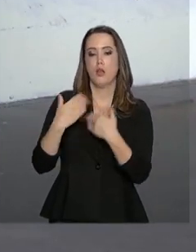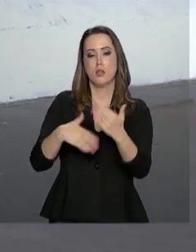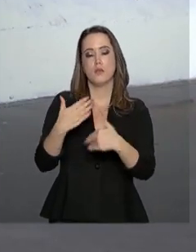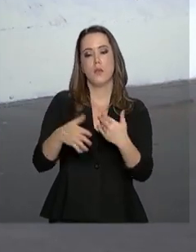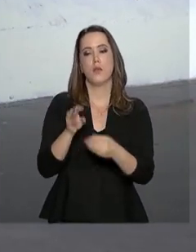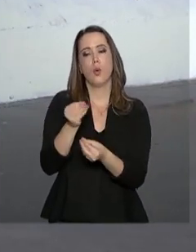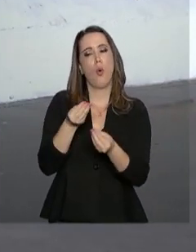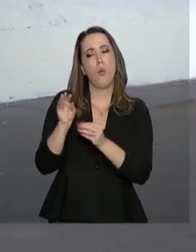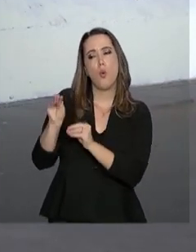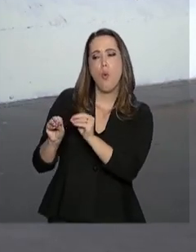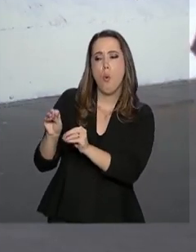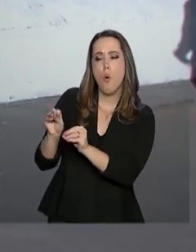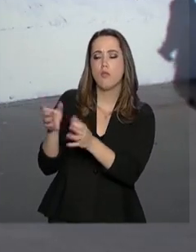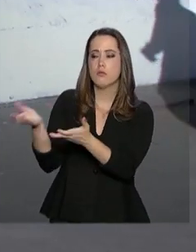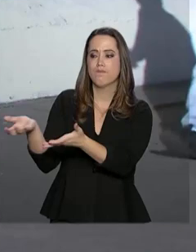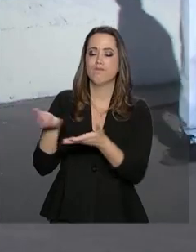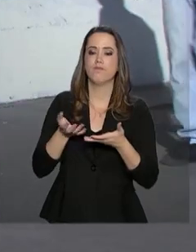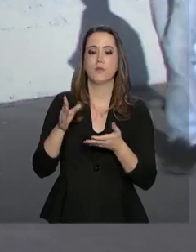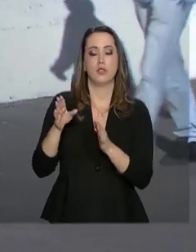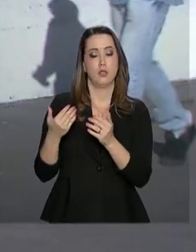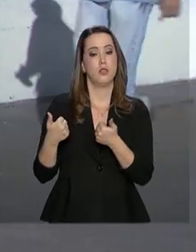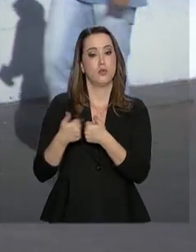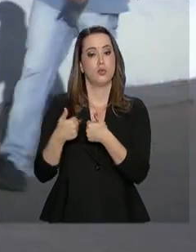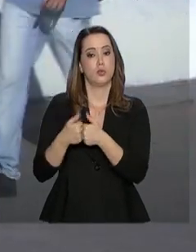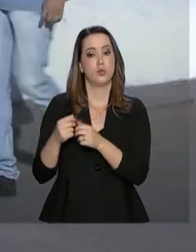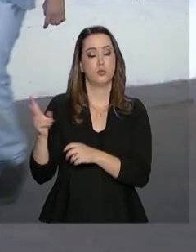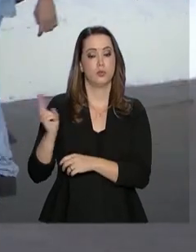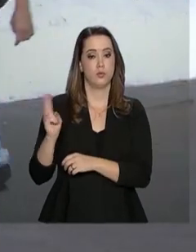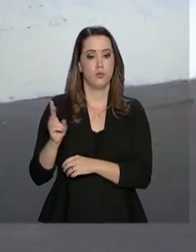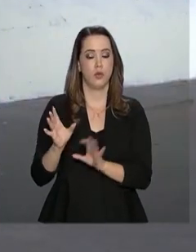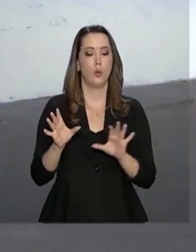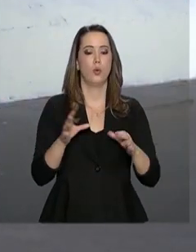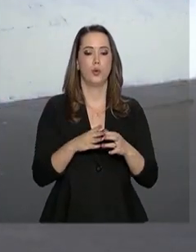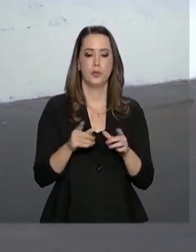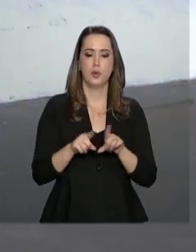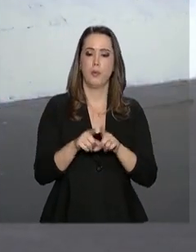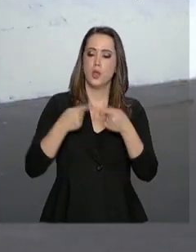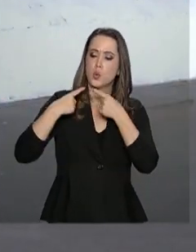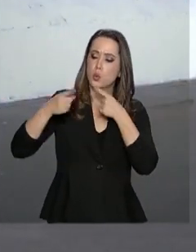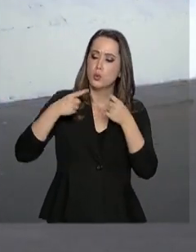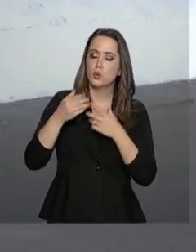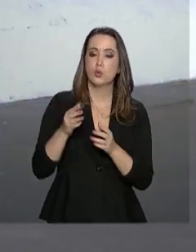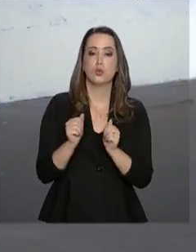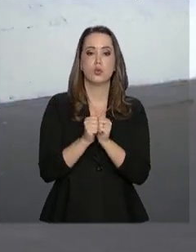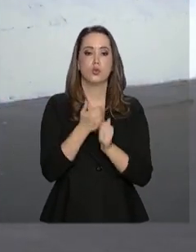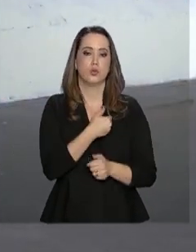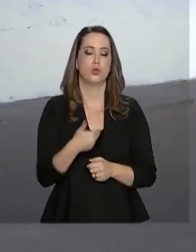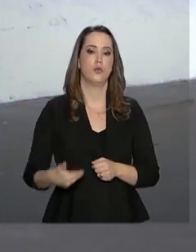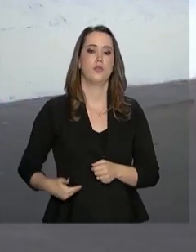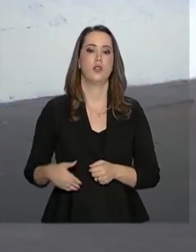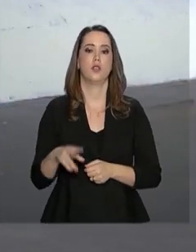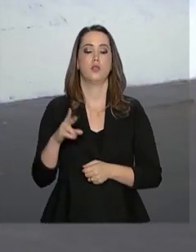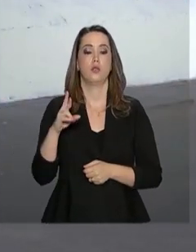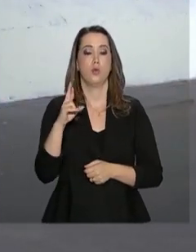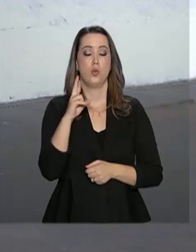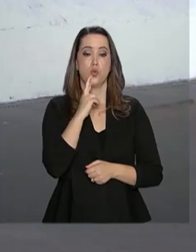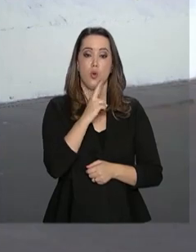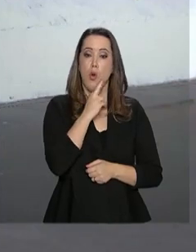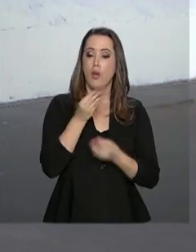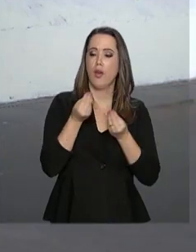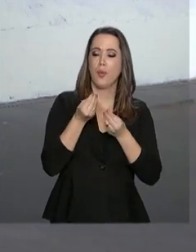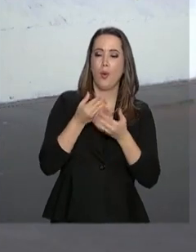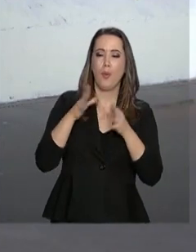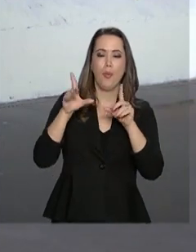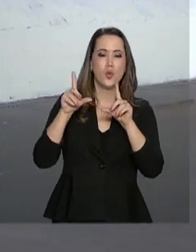para atender os venezuelanos que estão na fronteira. A comitiva também vai debater com o governo de Roraima quais ações podem ser tomadas